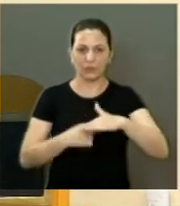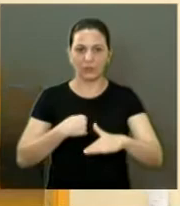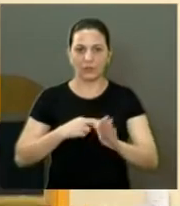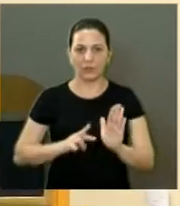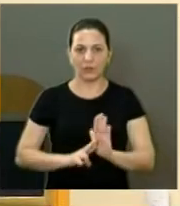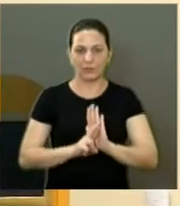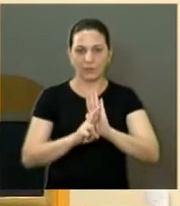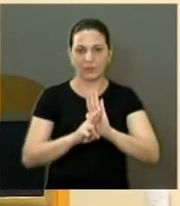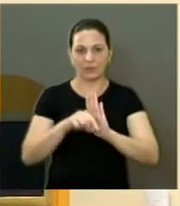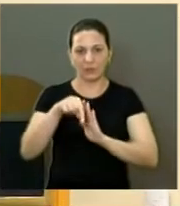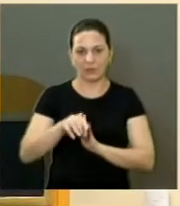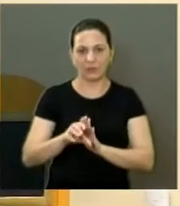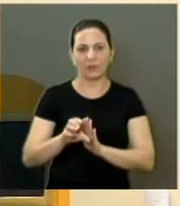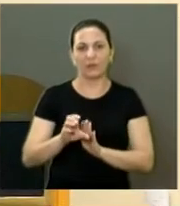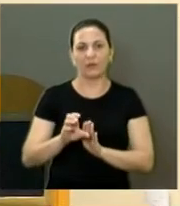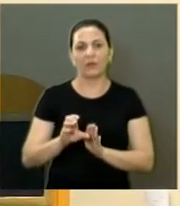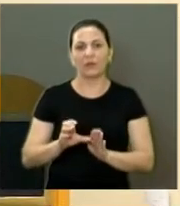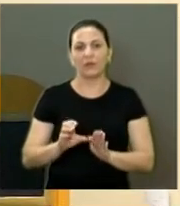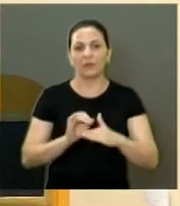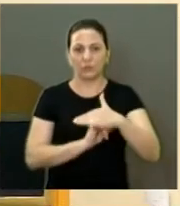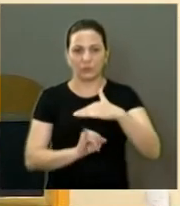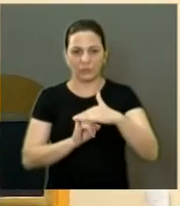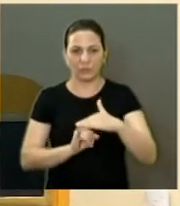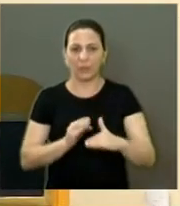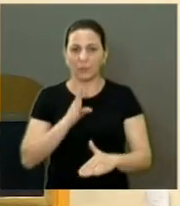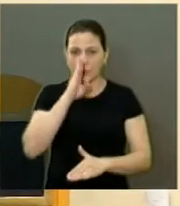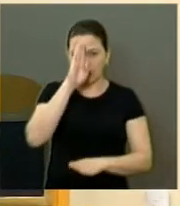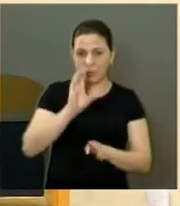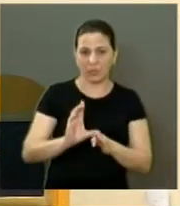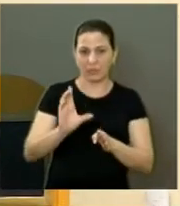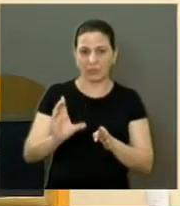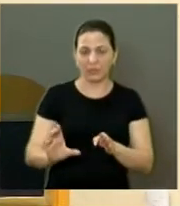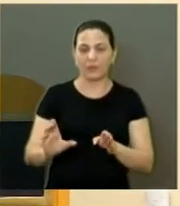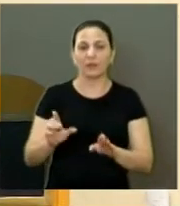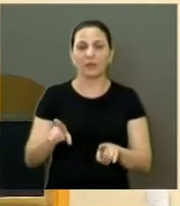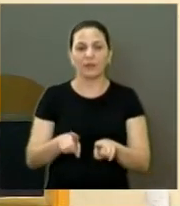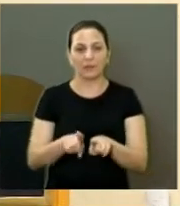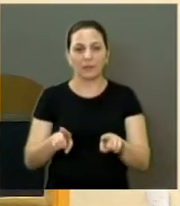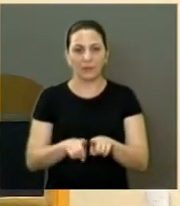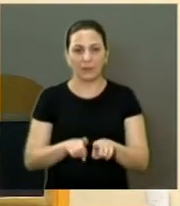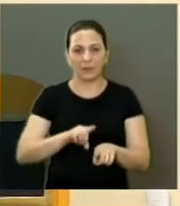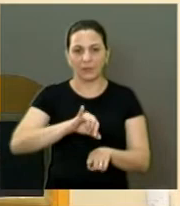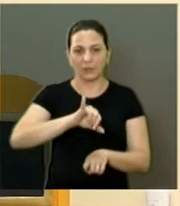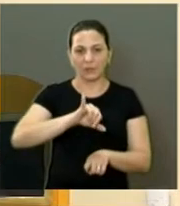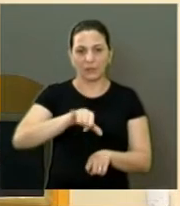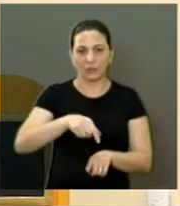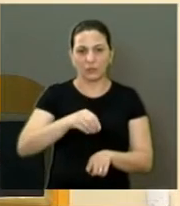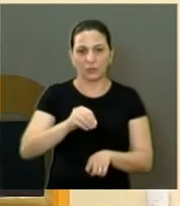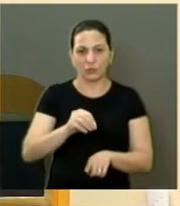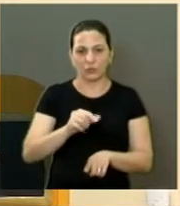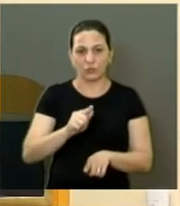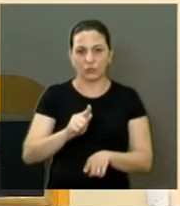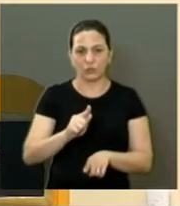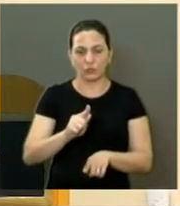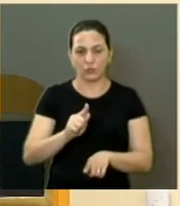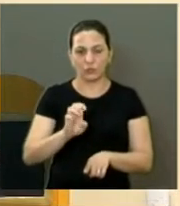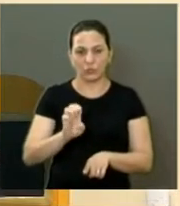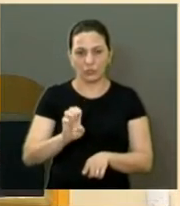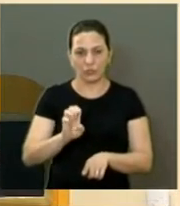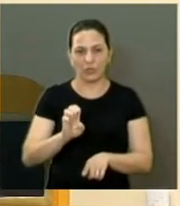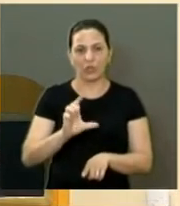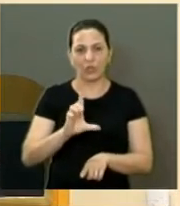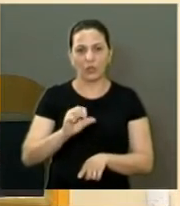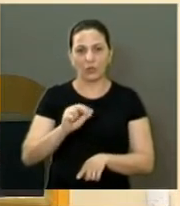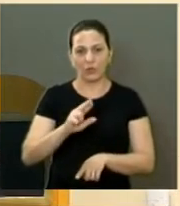representando as entidades, principalmente a Câmara, e também o Jorge Lorenzetti, que é do